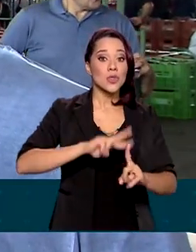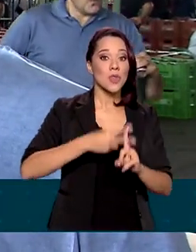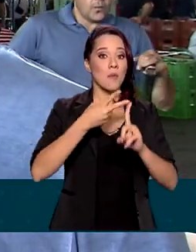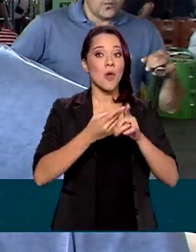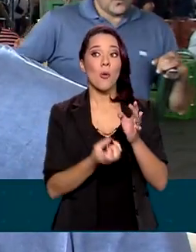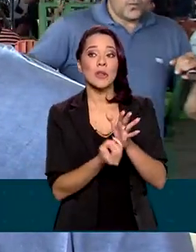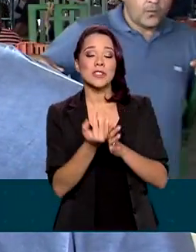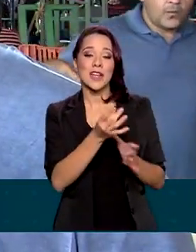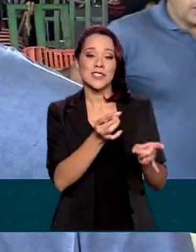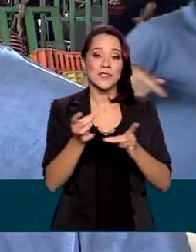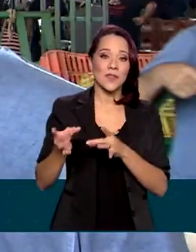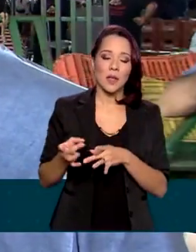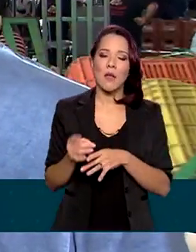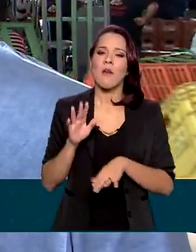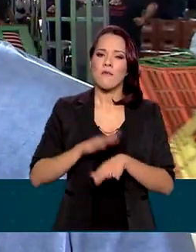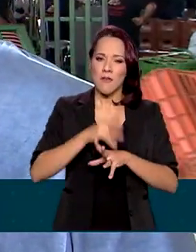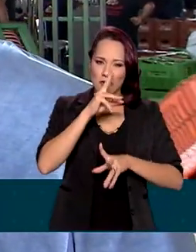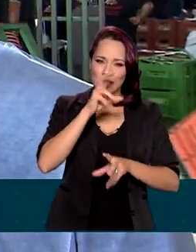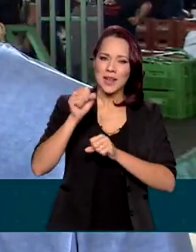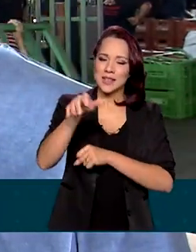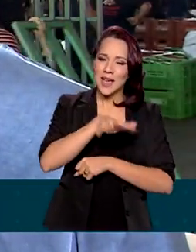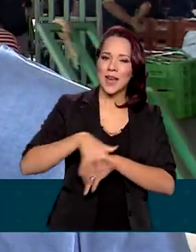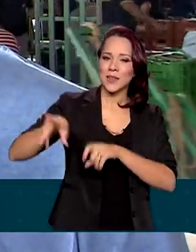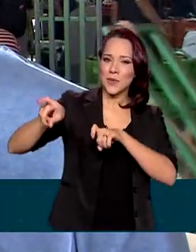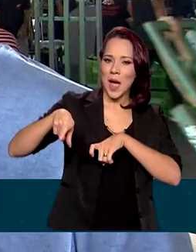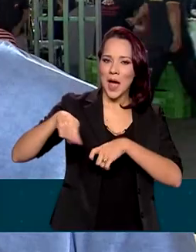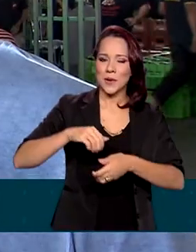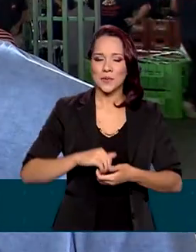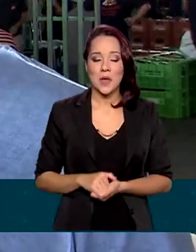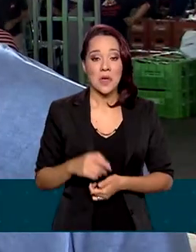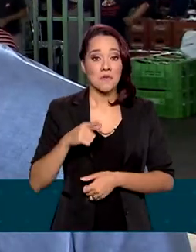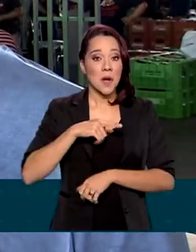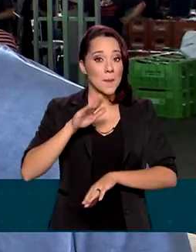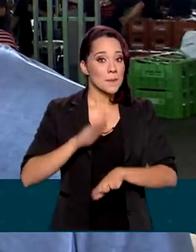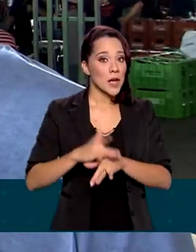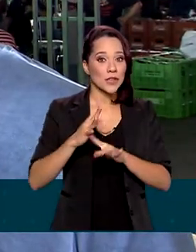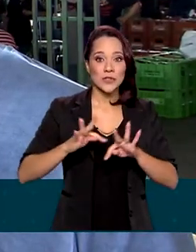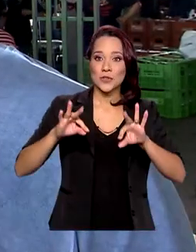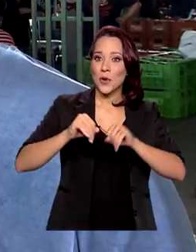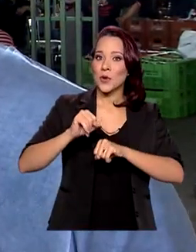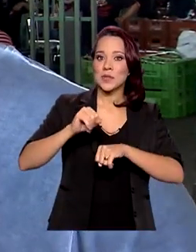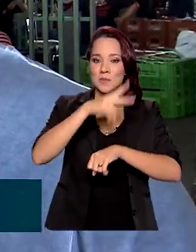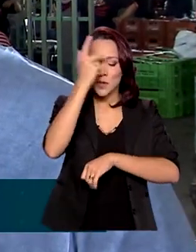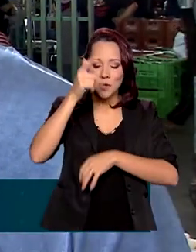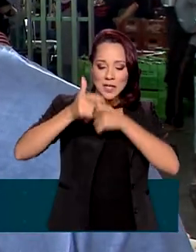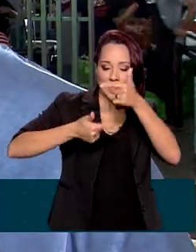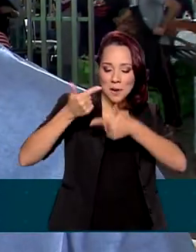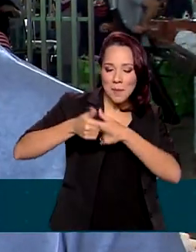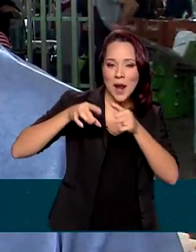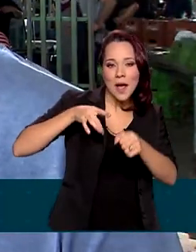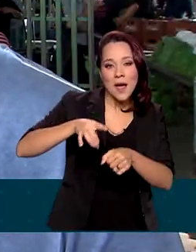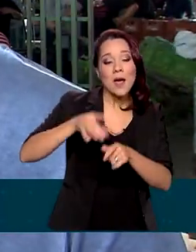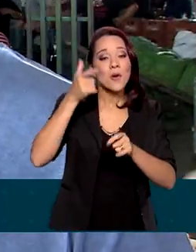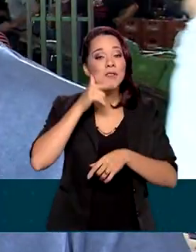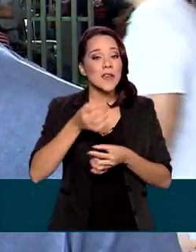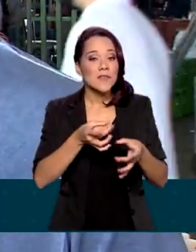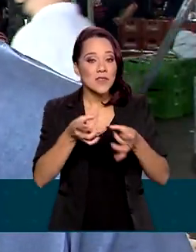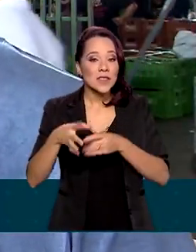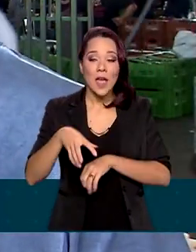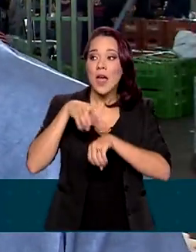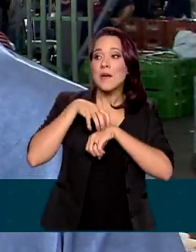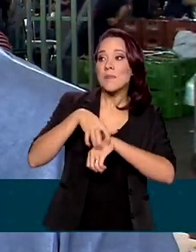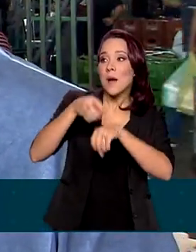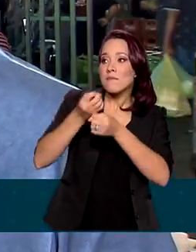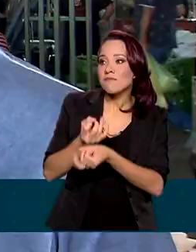quantidade de venda. Então, vai fortalecer o agro, vai aumentar a receita de todos os produtores. Ele vai ter como vender, como escoar.